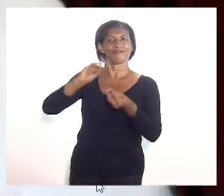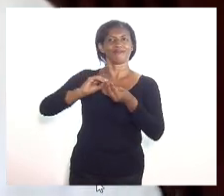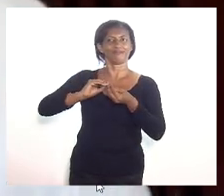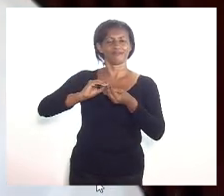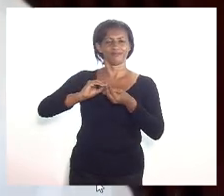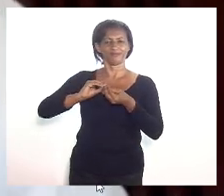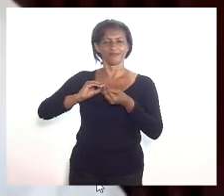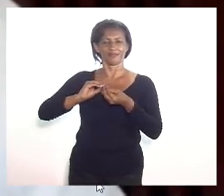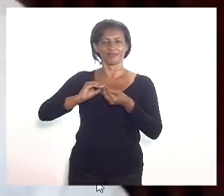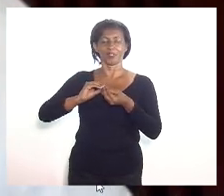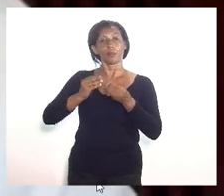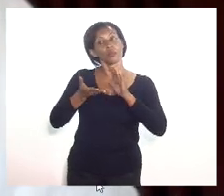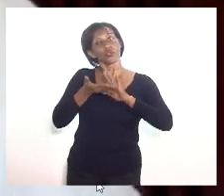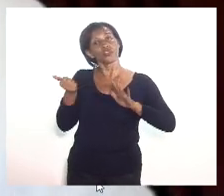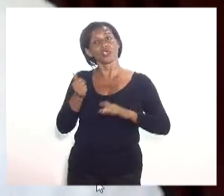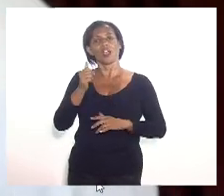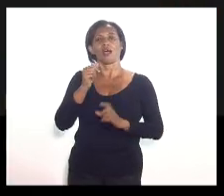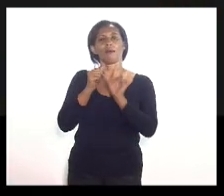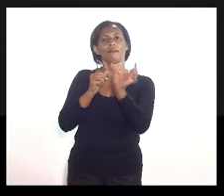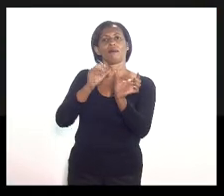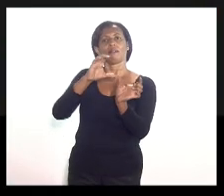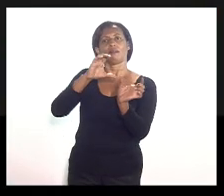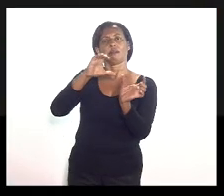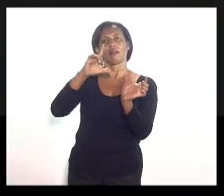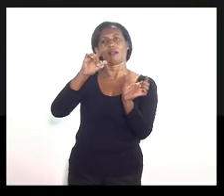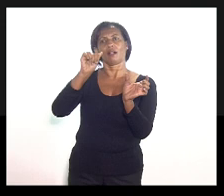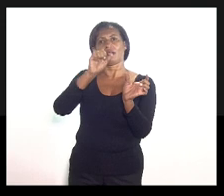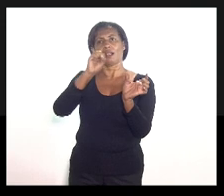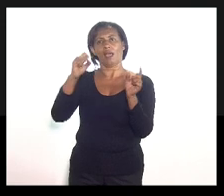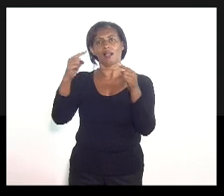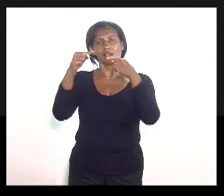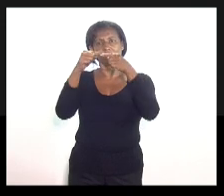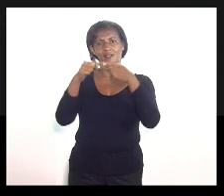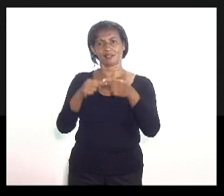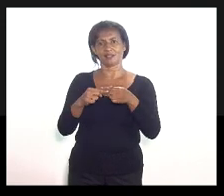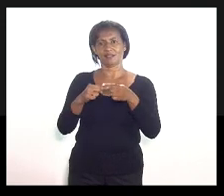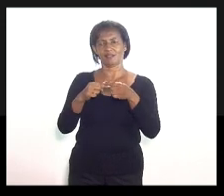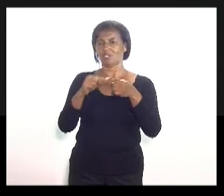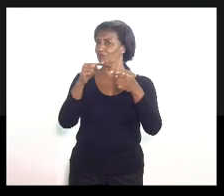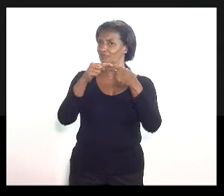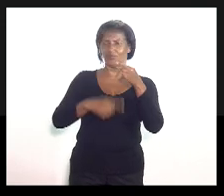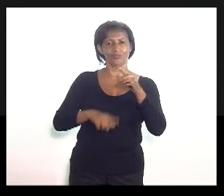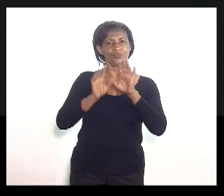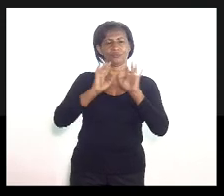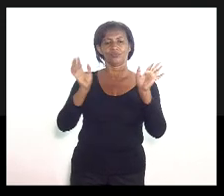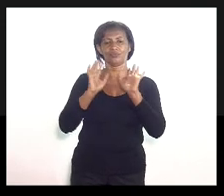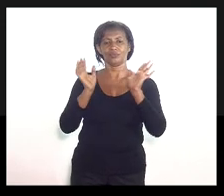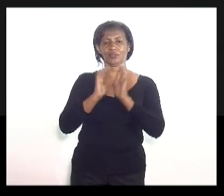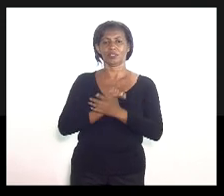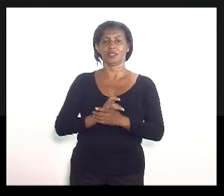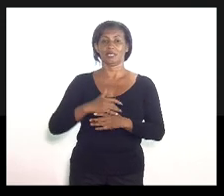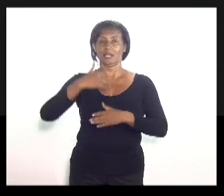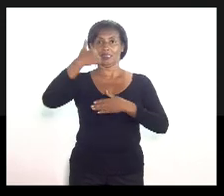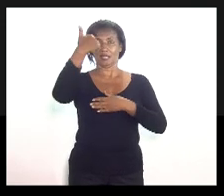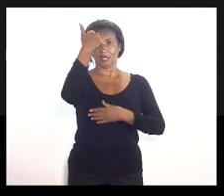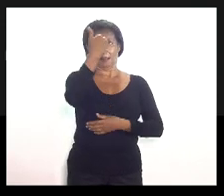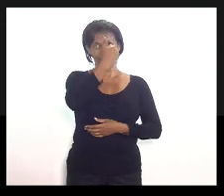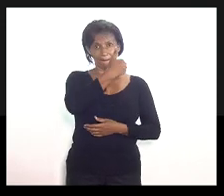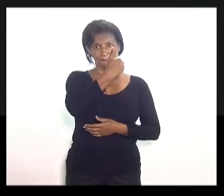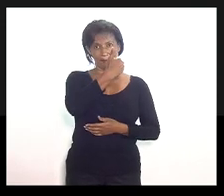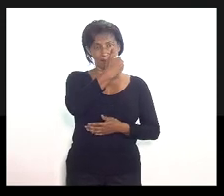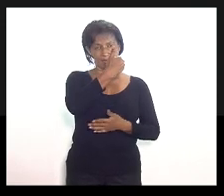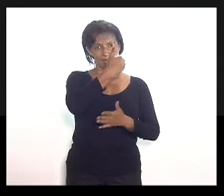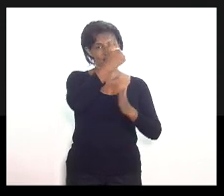É por isso que tem que tirar classe. Firmar do acordo... classe na primeira e tirar a